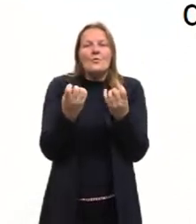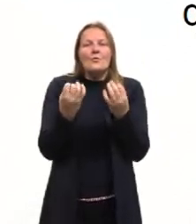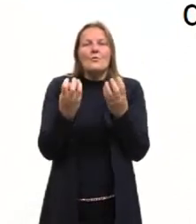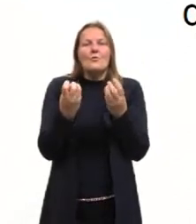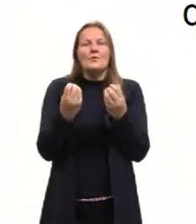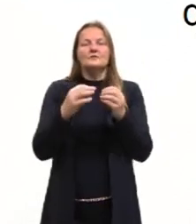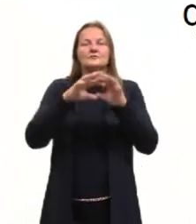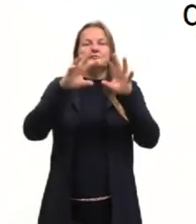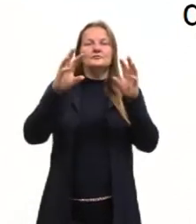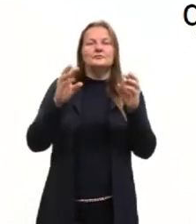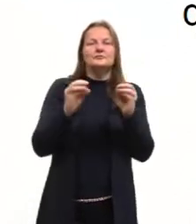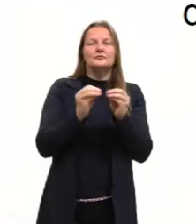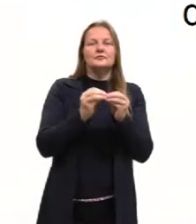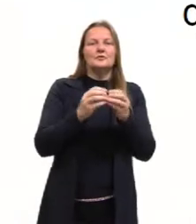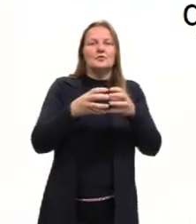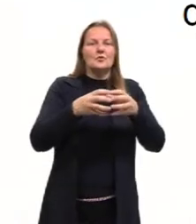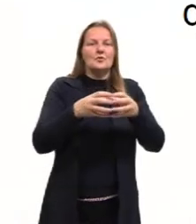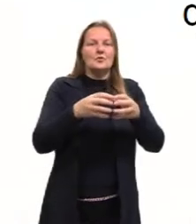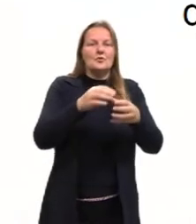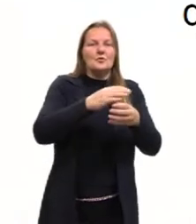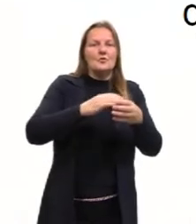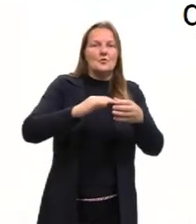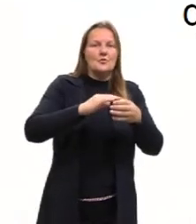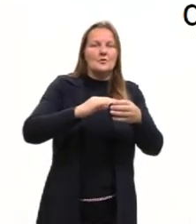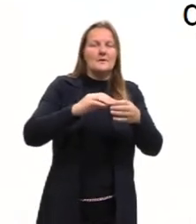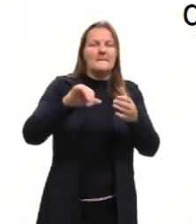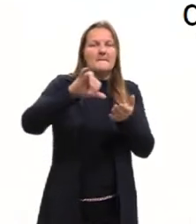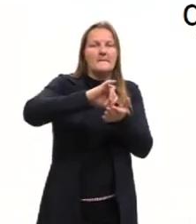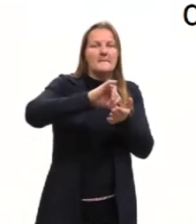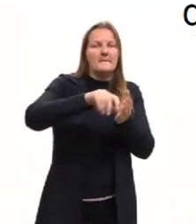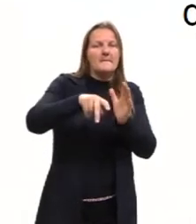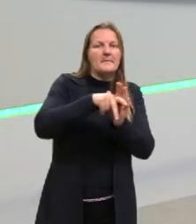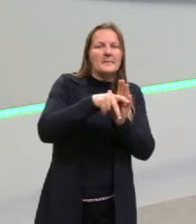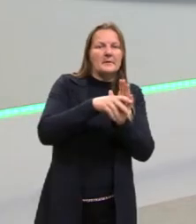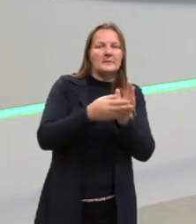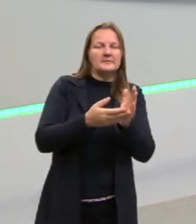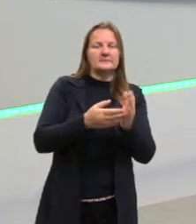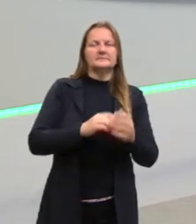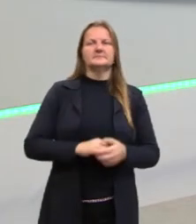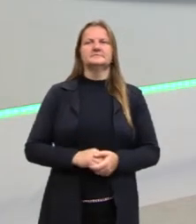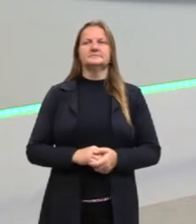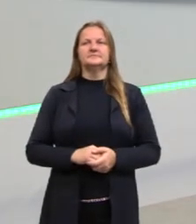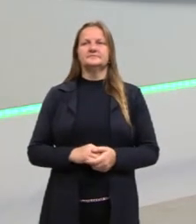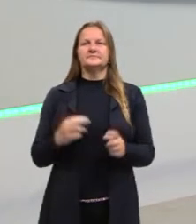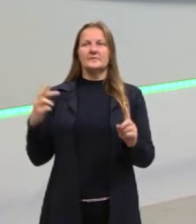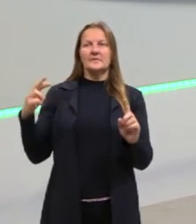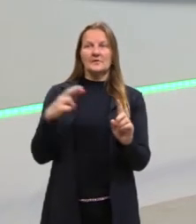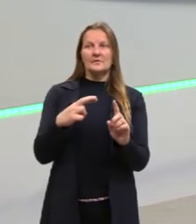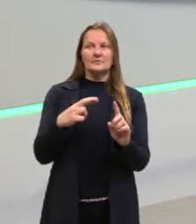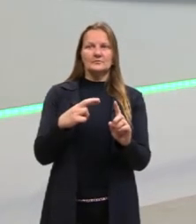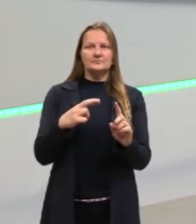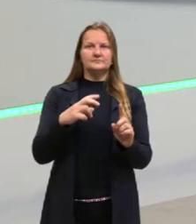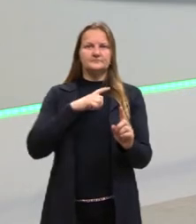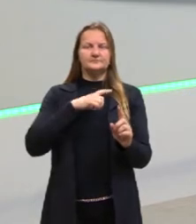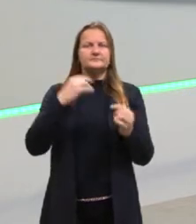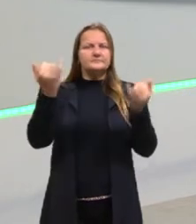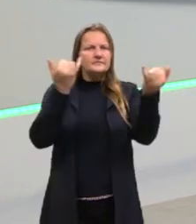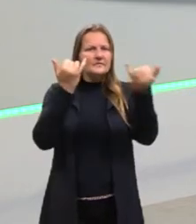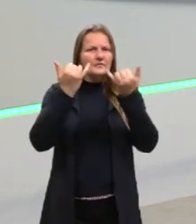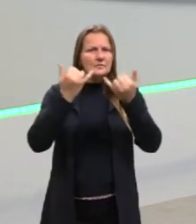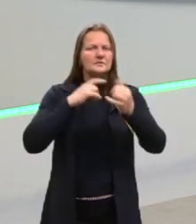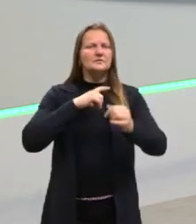concentrarem em um único dado central. Aqui nós vamos nos referir, né, ali informações